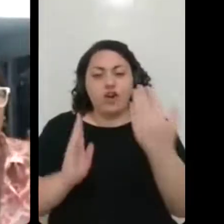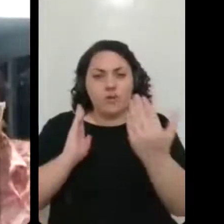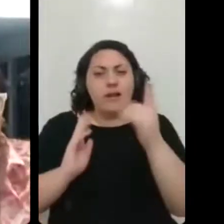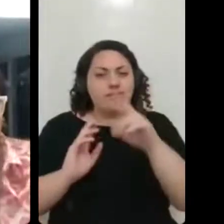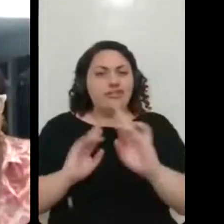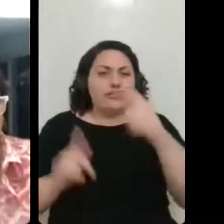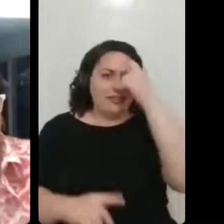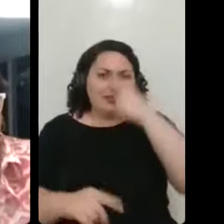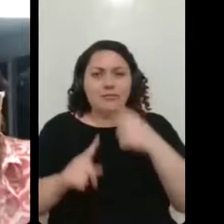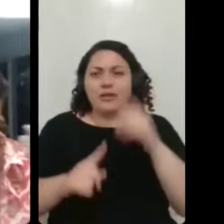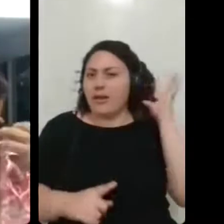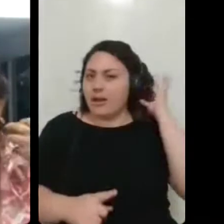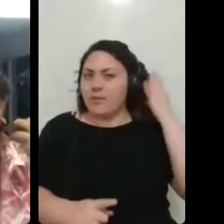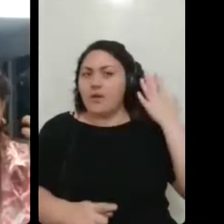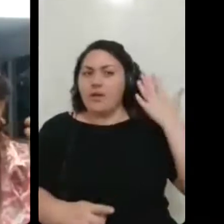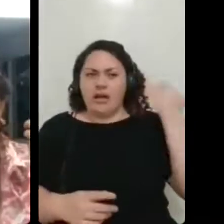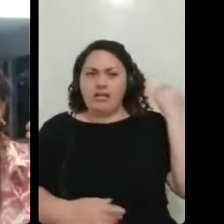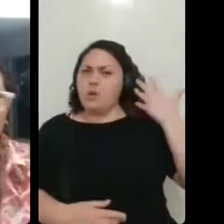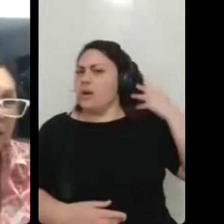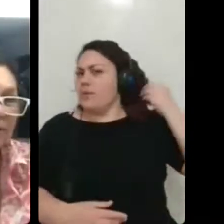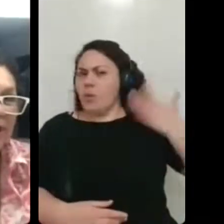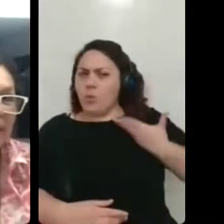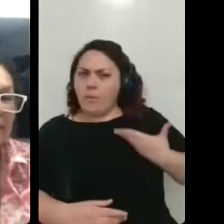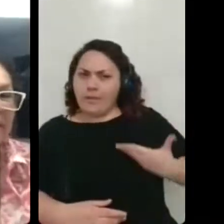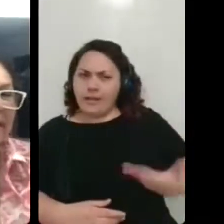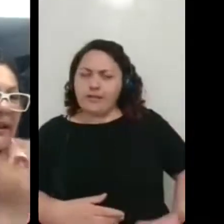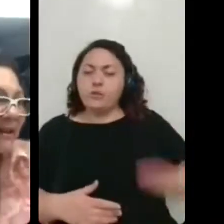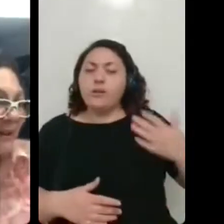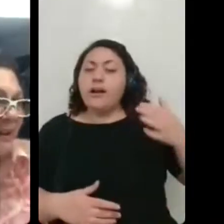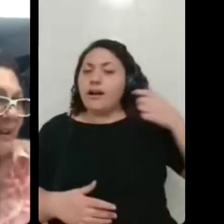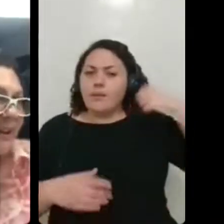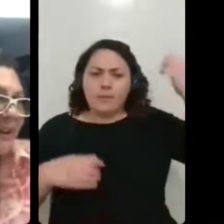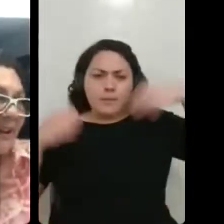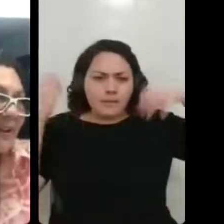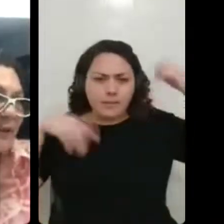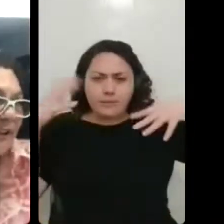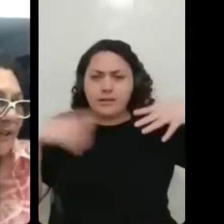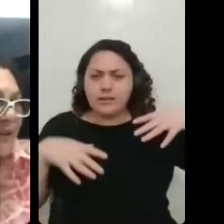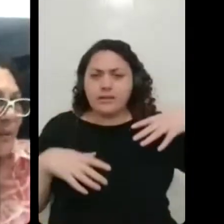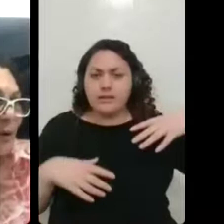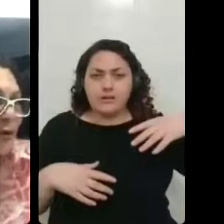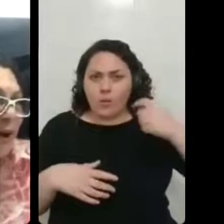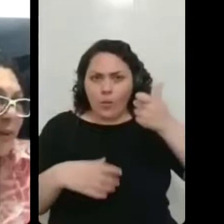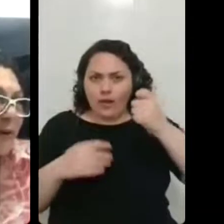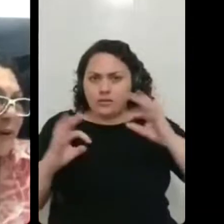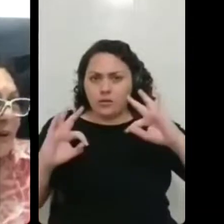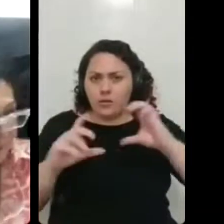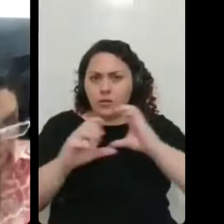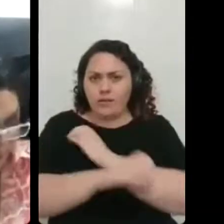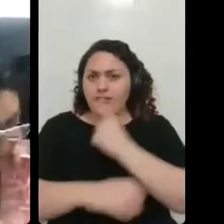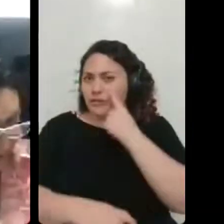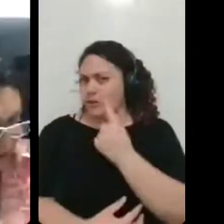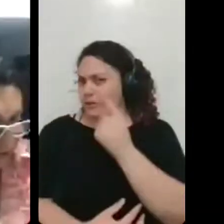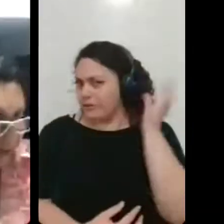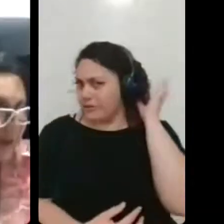perdi todo o meu cabelo, né? Eu não perdi um pouquinho de cabelo. Isso aqui, que eu tô tendo, esse novo cabelo aqui,